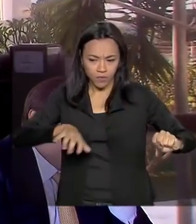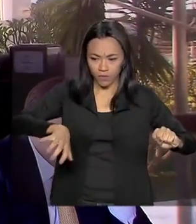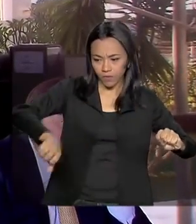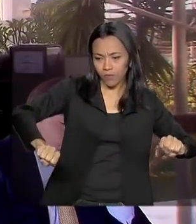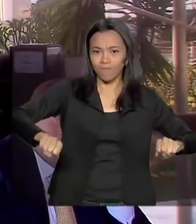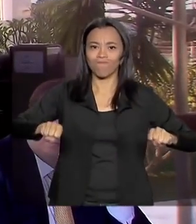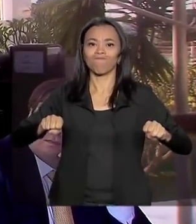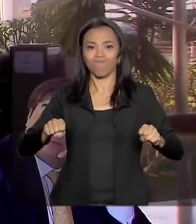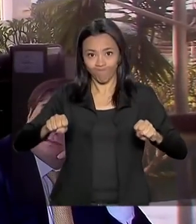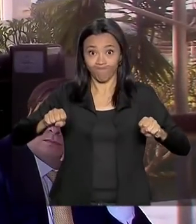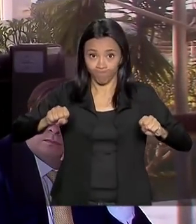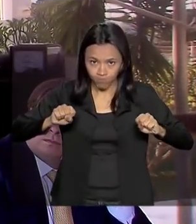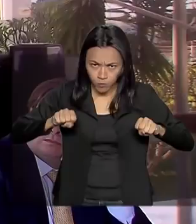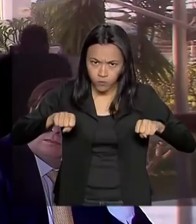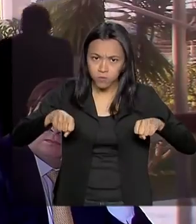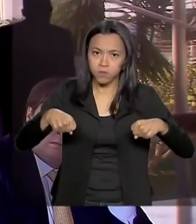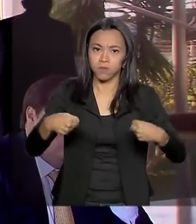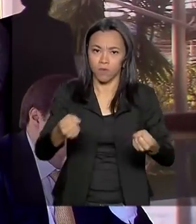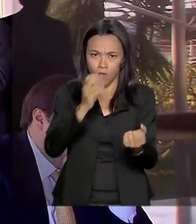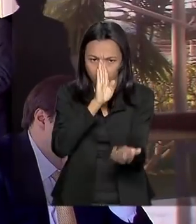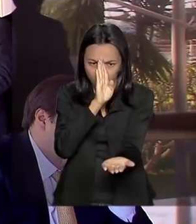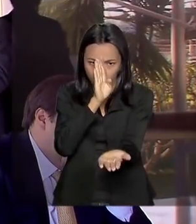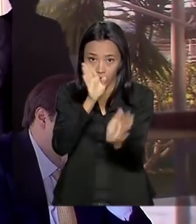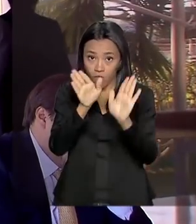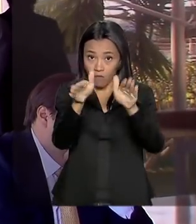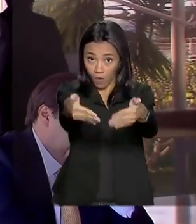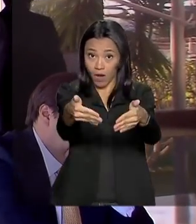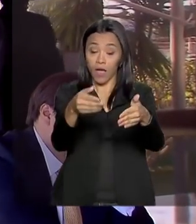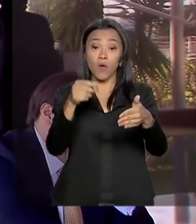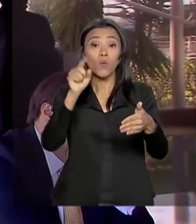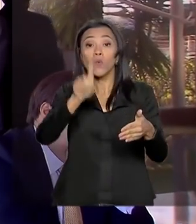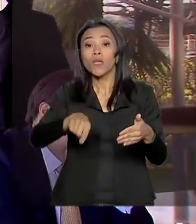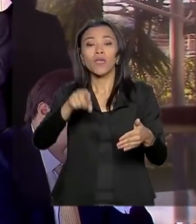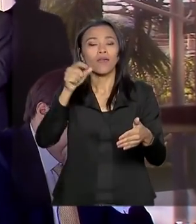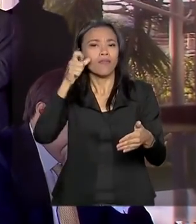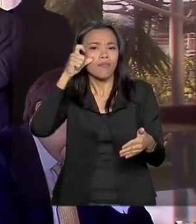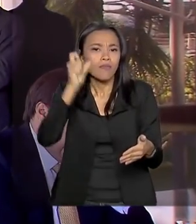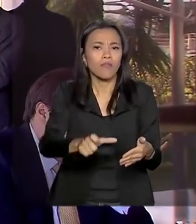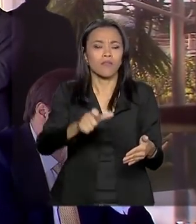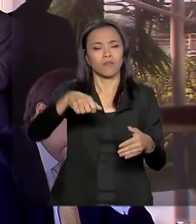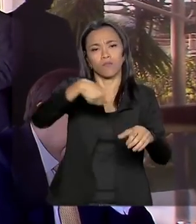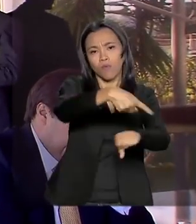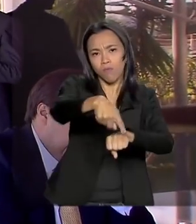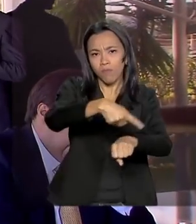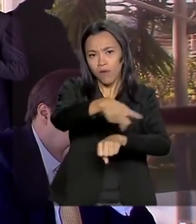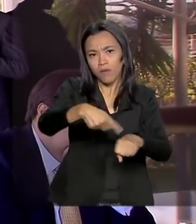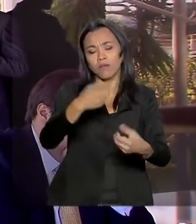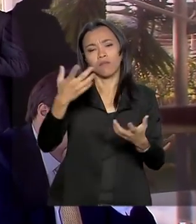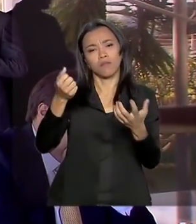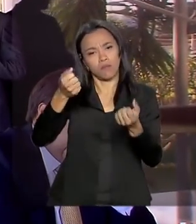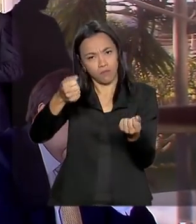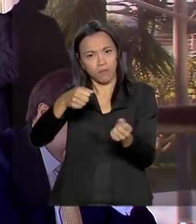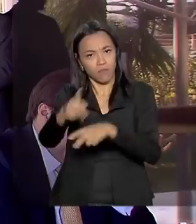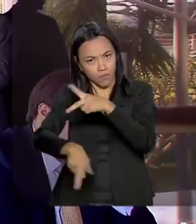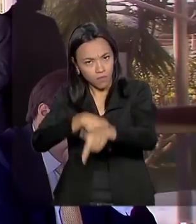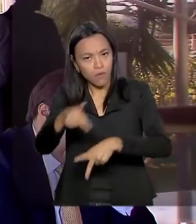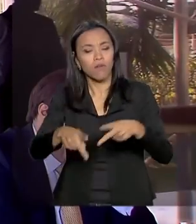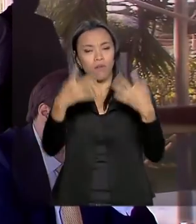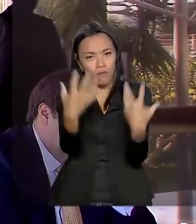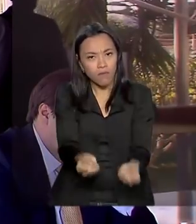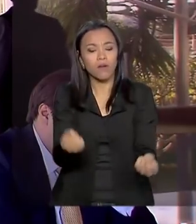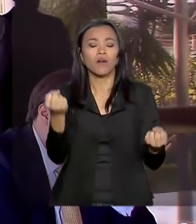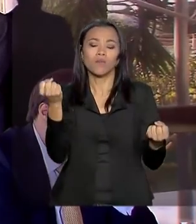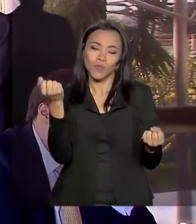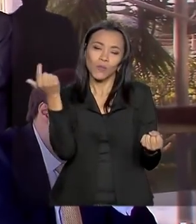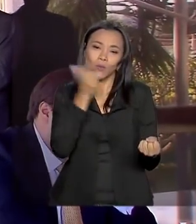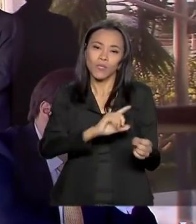e focarmos realmente naquilo que interessa para o nosso povo, para o nosso Brasil, nós podemos sair